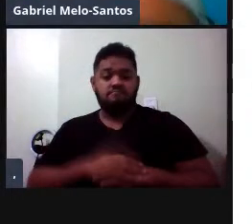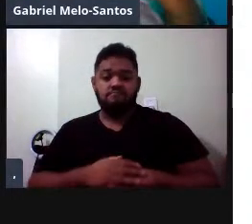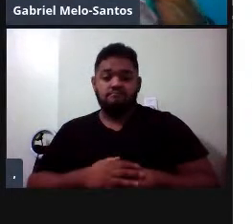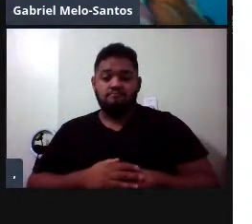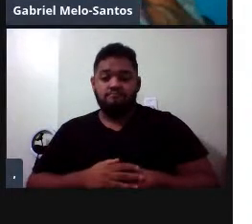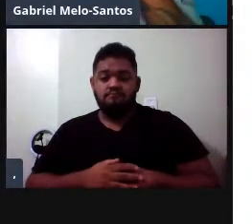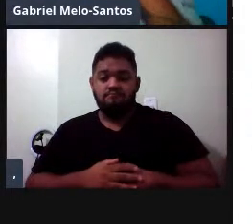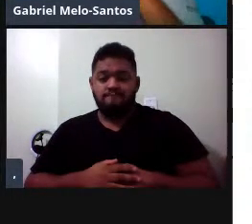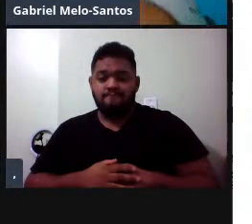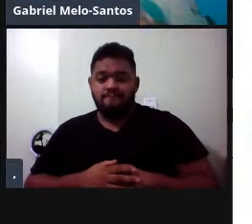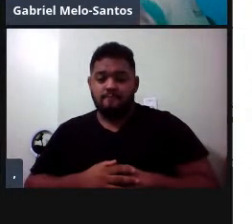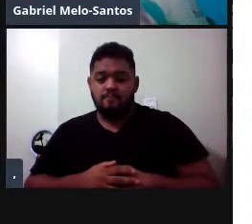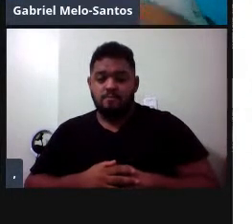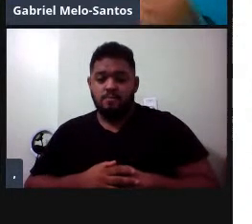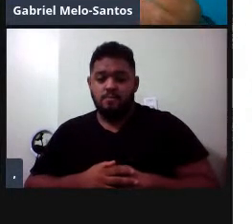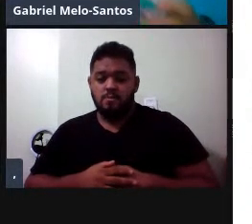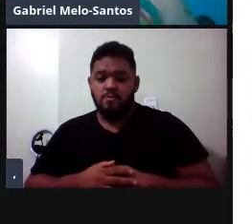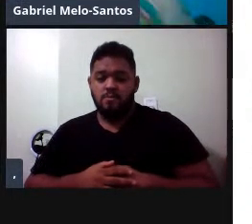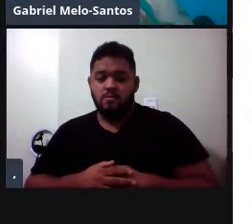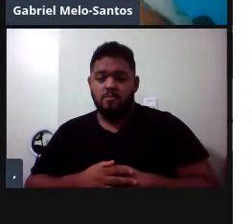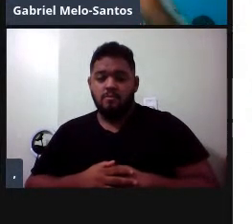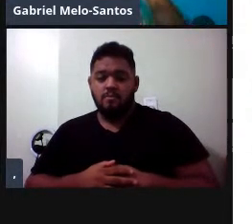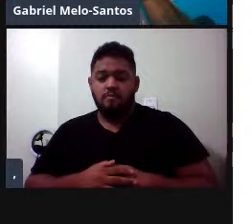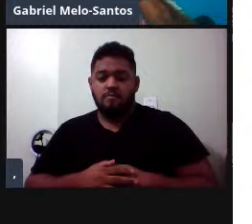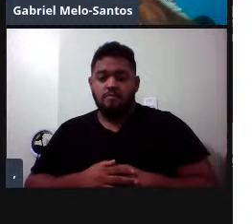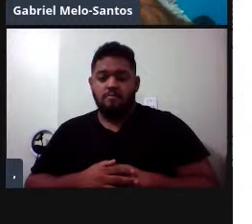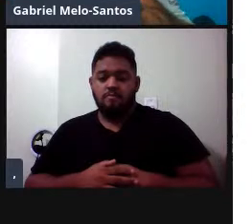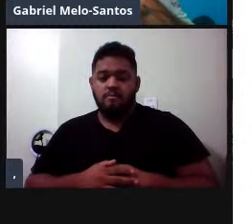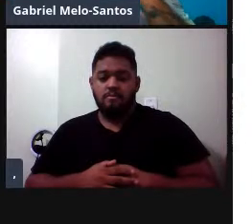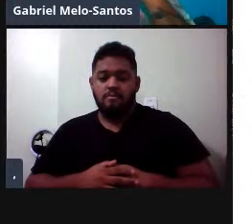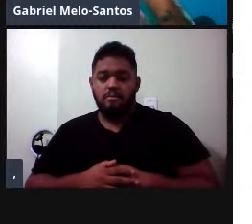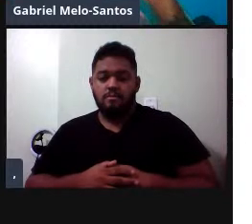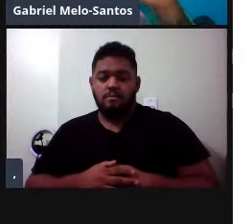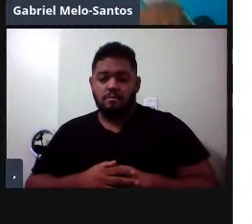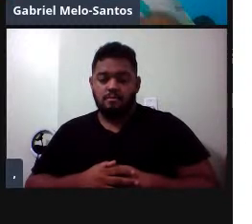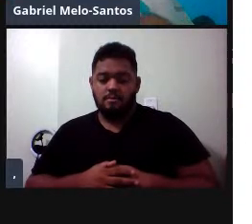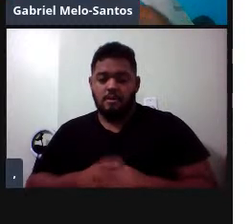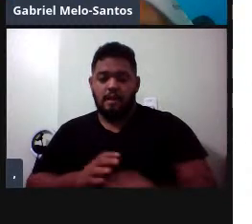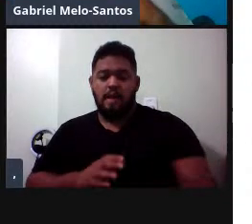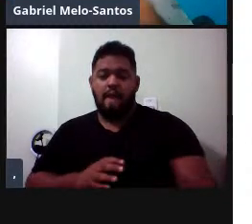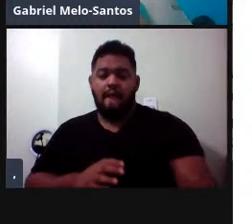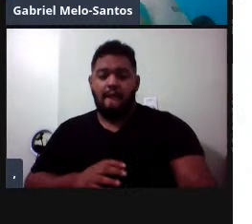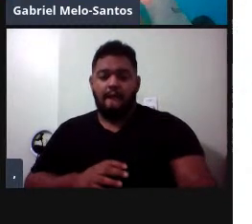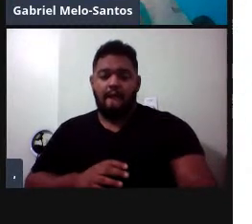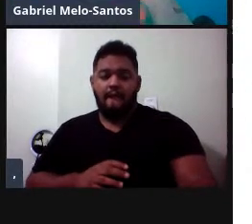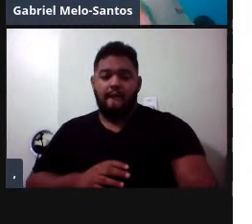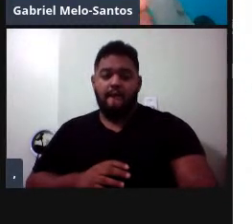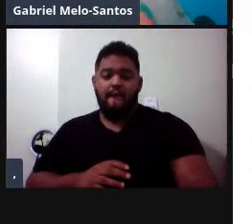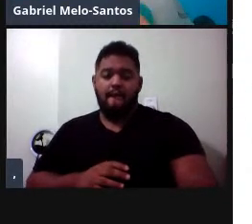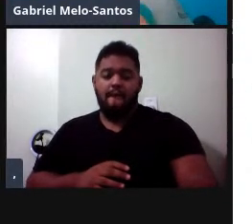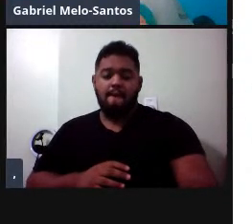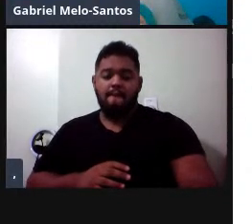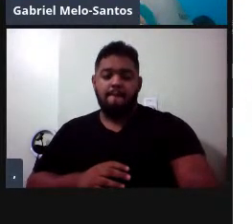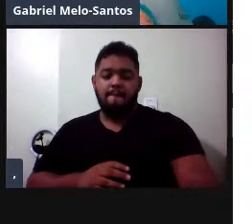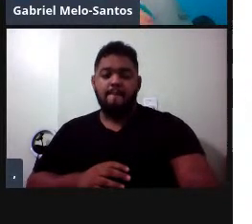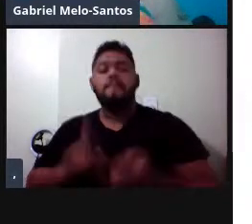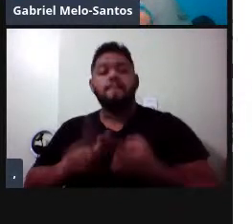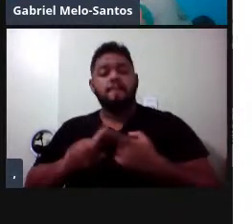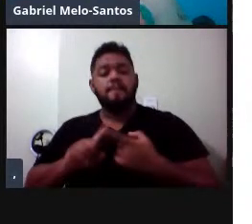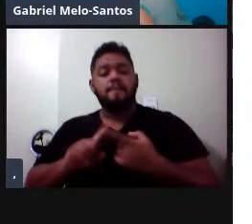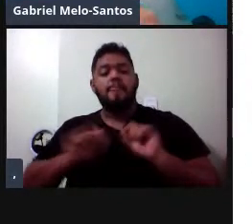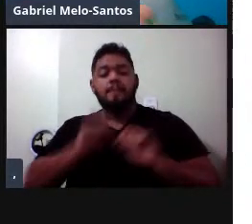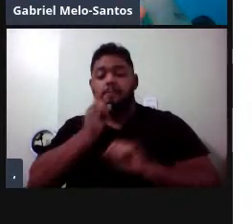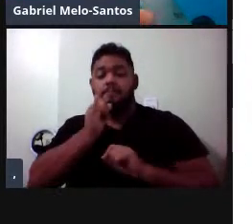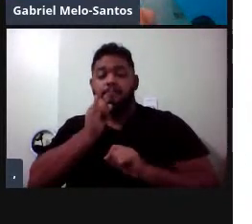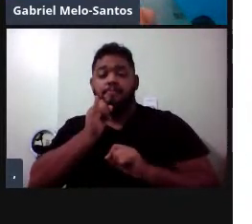E aí, quando a gente via os animais, então a gente parava o barco, se aproximava, identificava a espécie e também pegava o máximo de